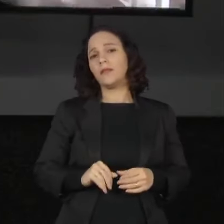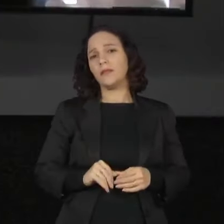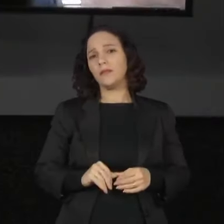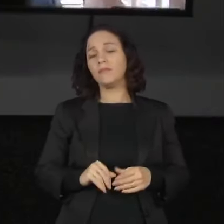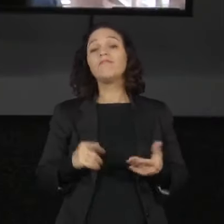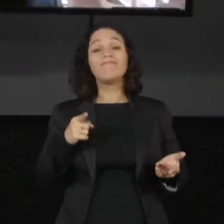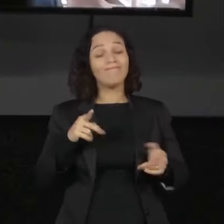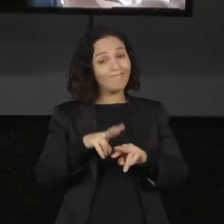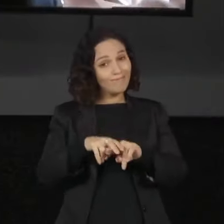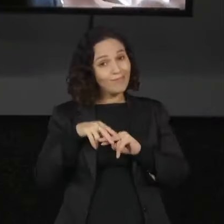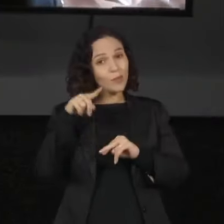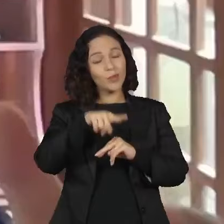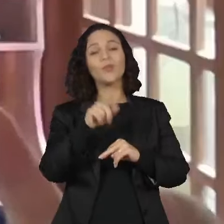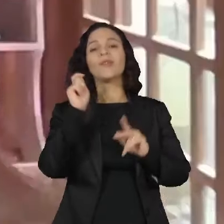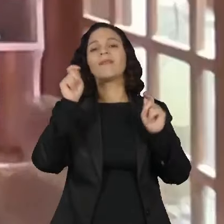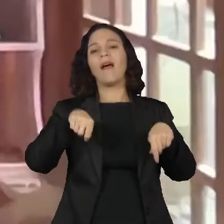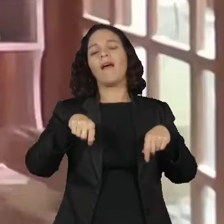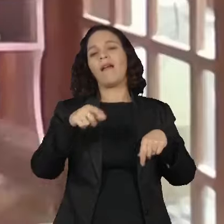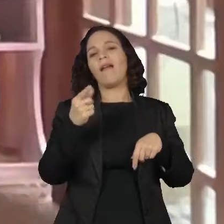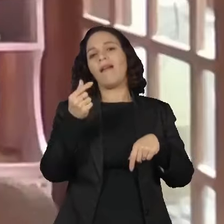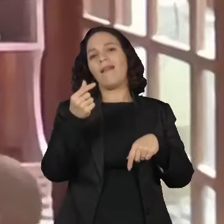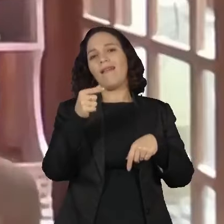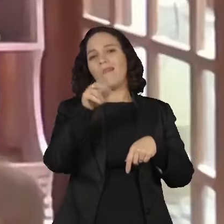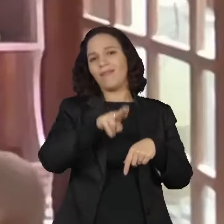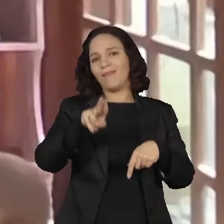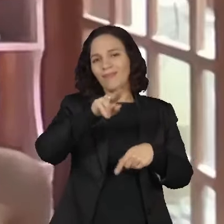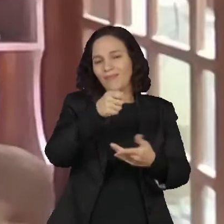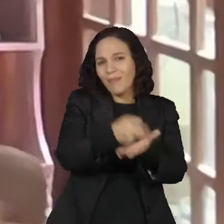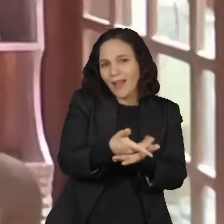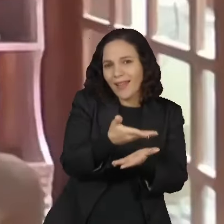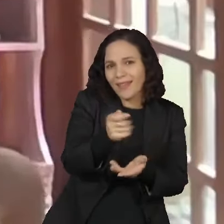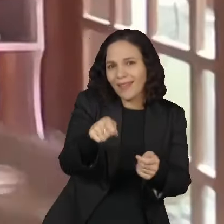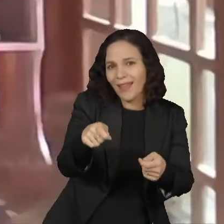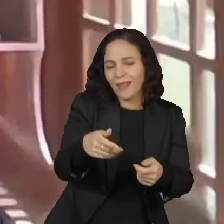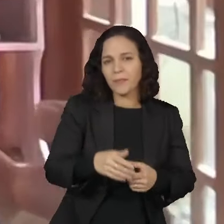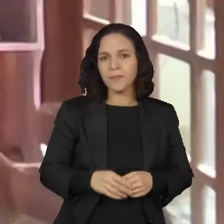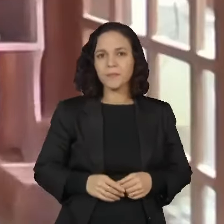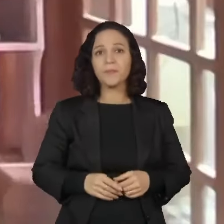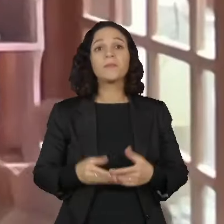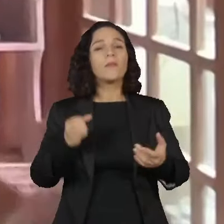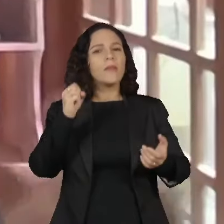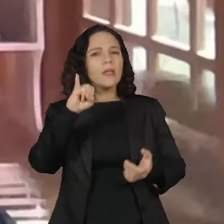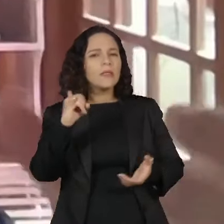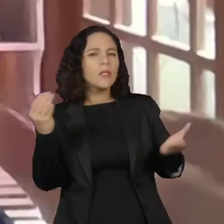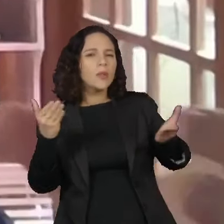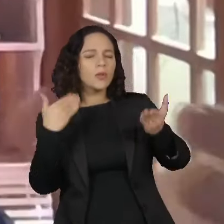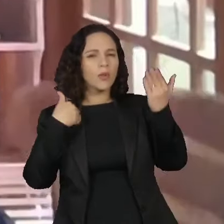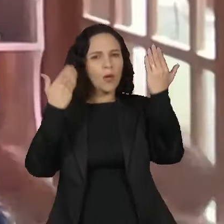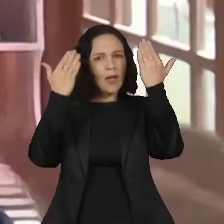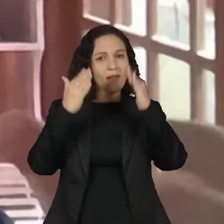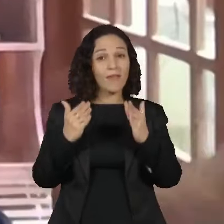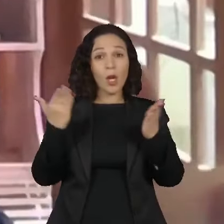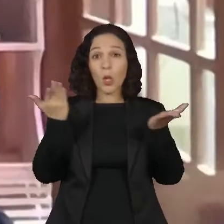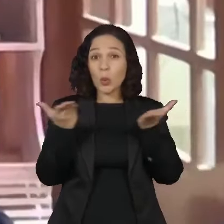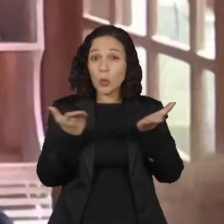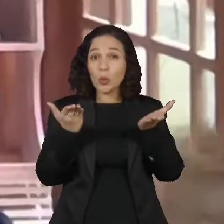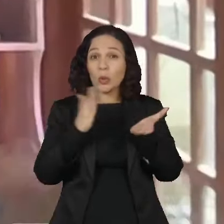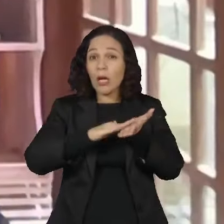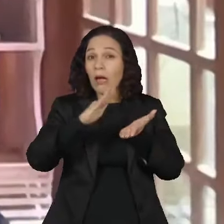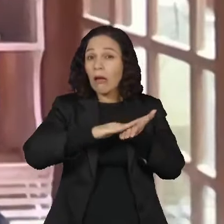muito mais acessível. Então, hoje, se a gente avaliar o custo hoje de